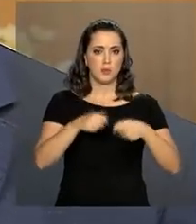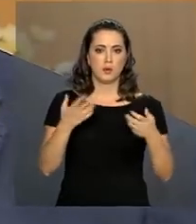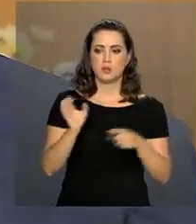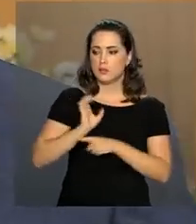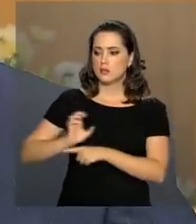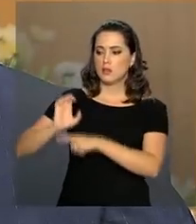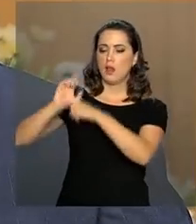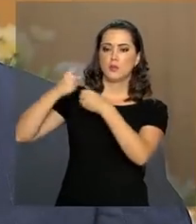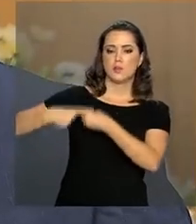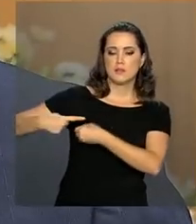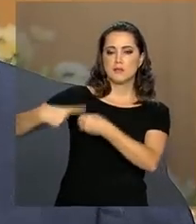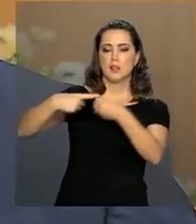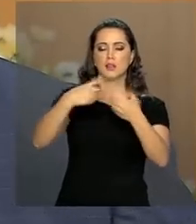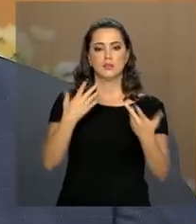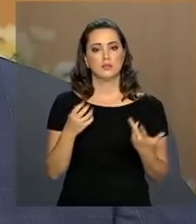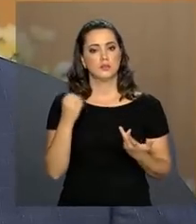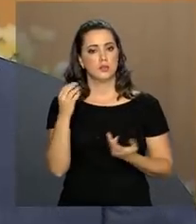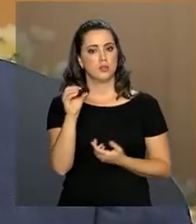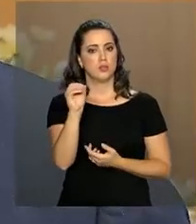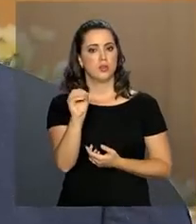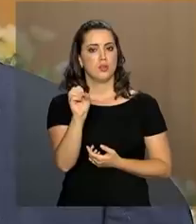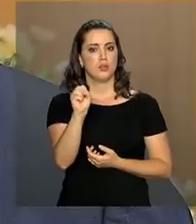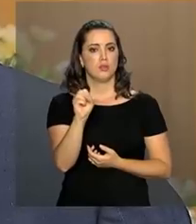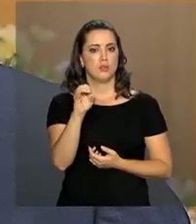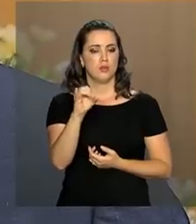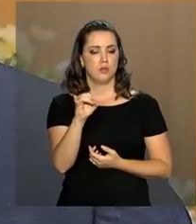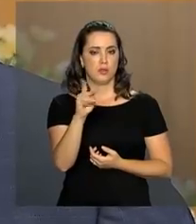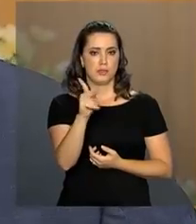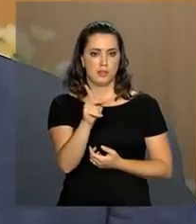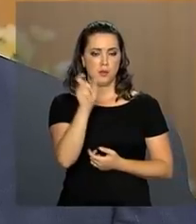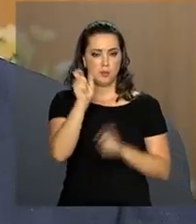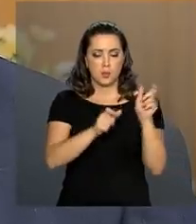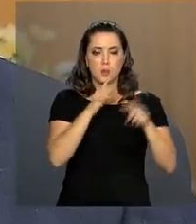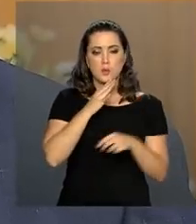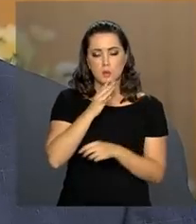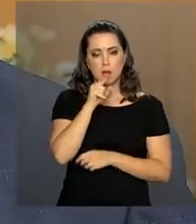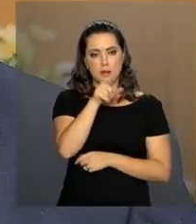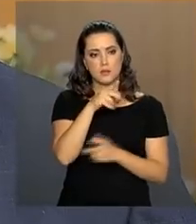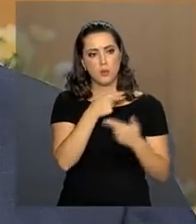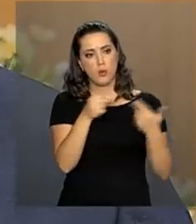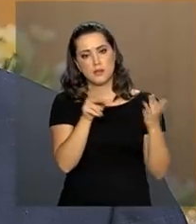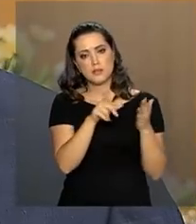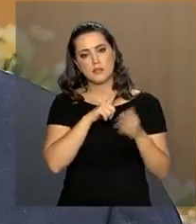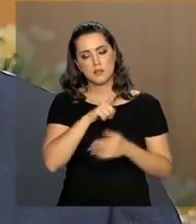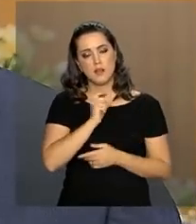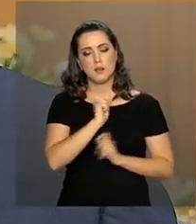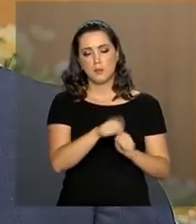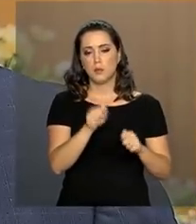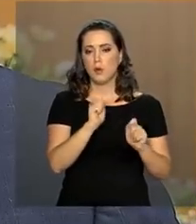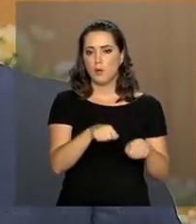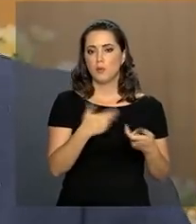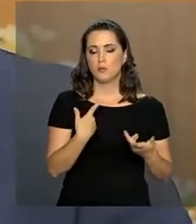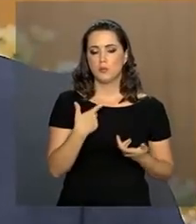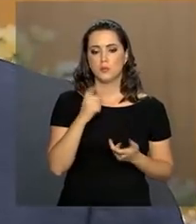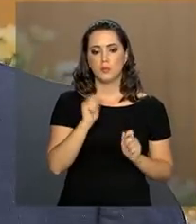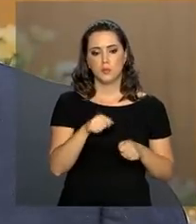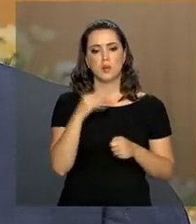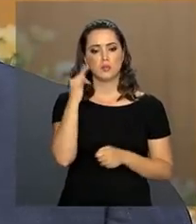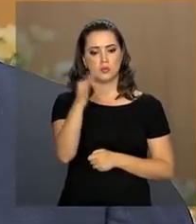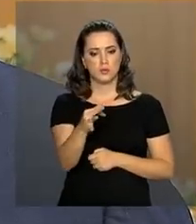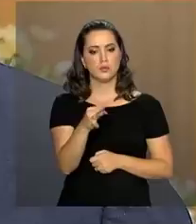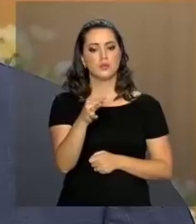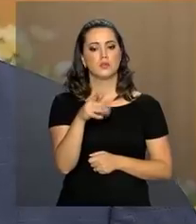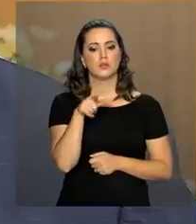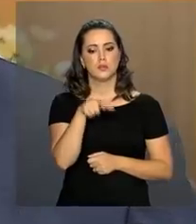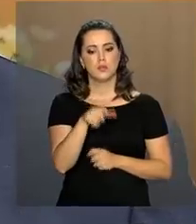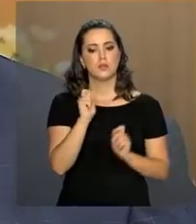estados, municípios, os CIPs, para que as pessoas conheçam que bens estão disponíveis. E, óbvio, futuramente a